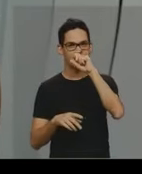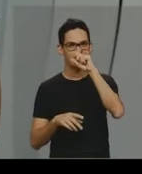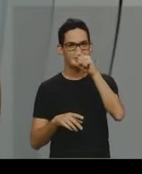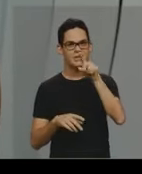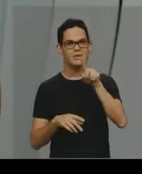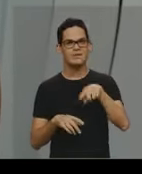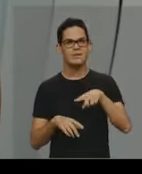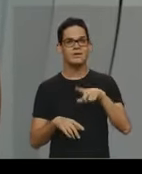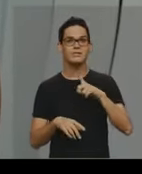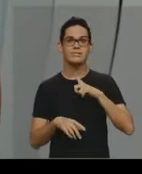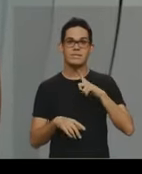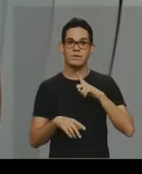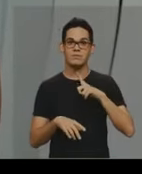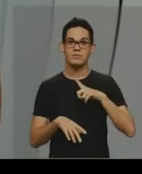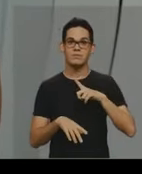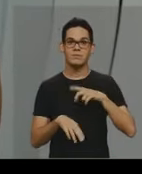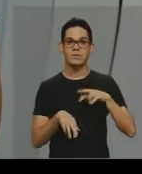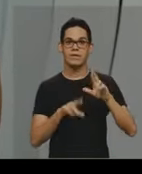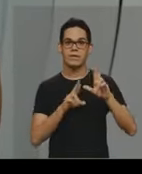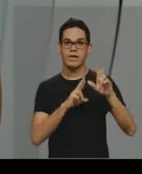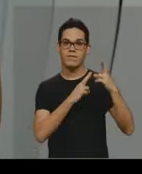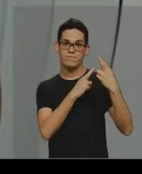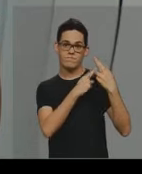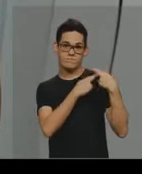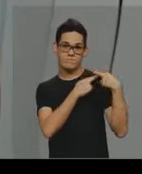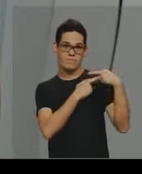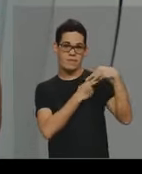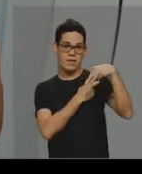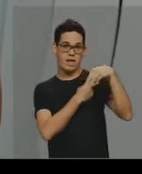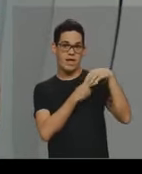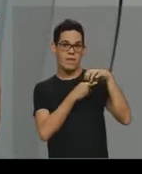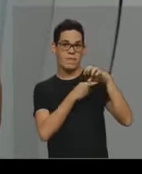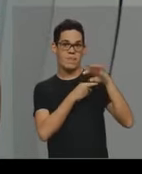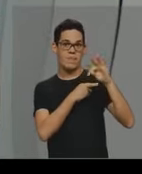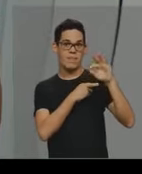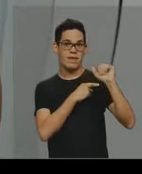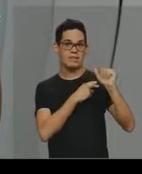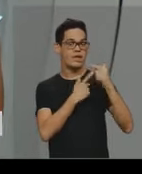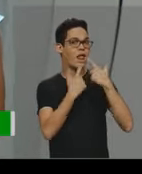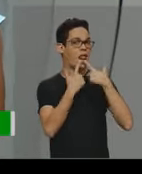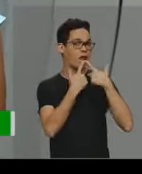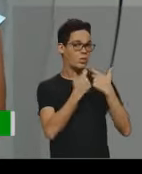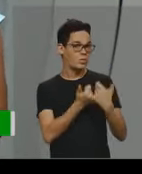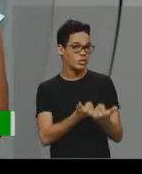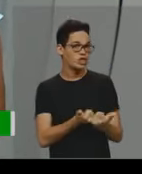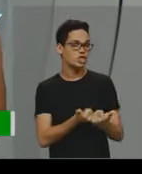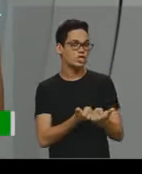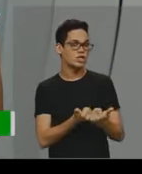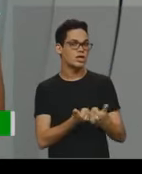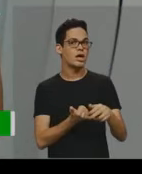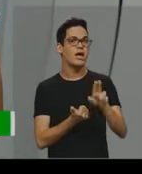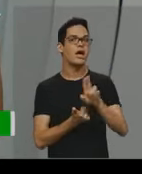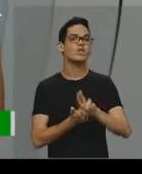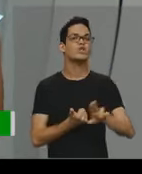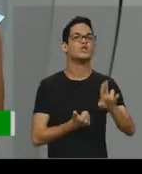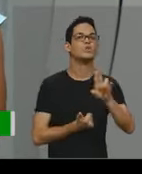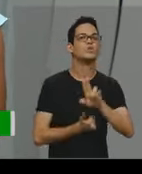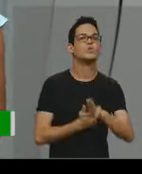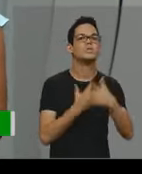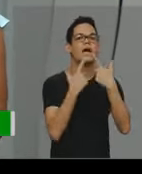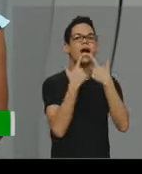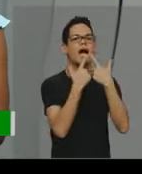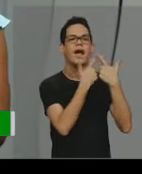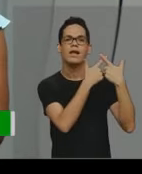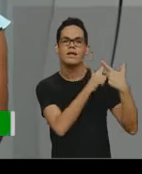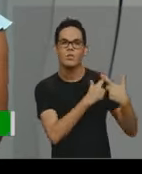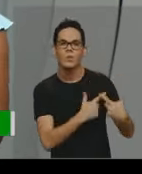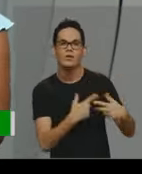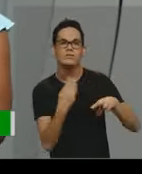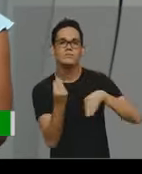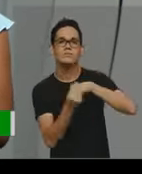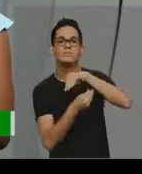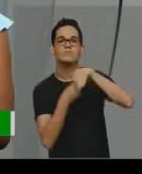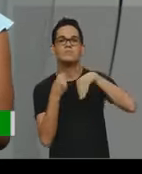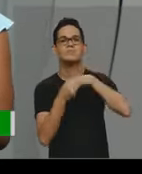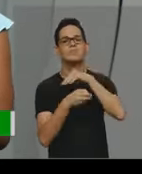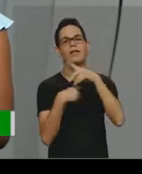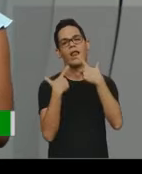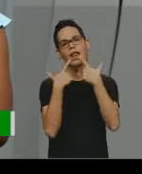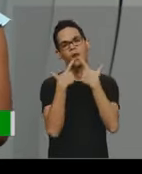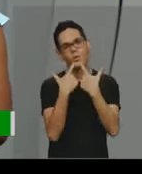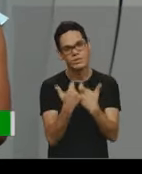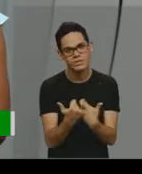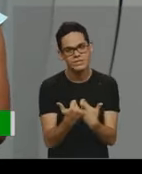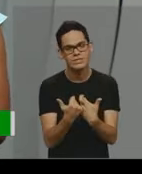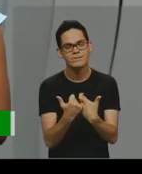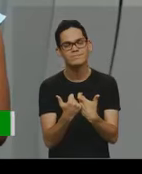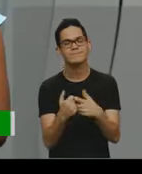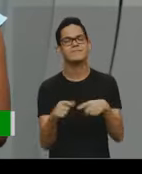metalinguística, né, que é um recurso, a gente usa a linguagem também, né, com essa função, com essa